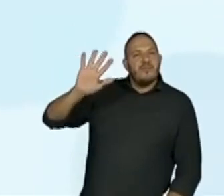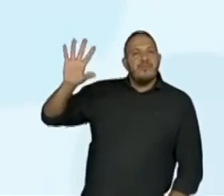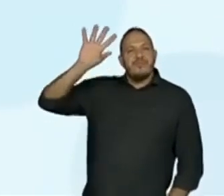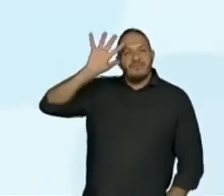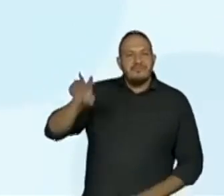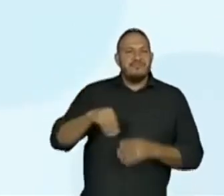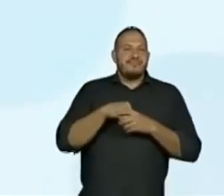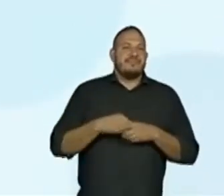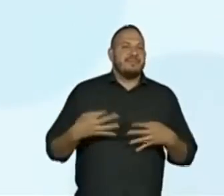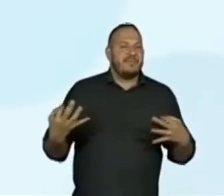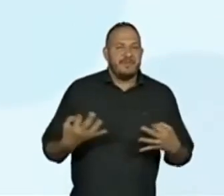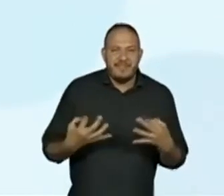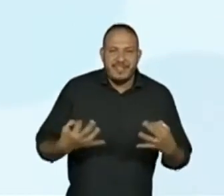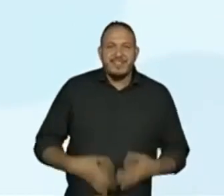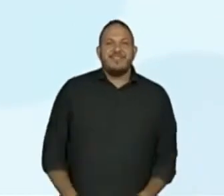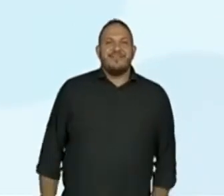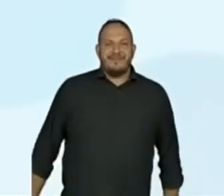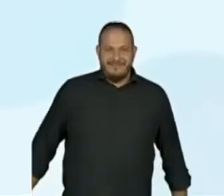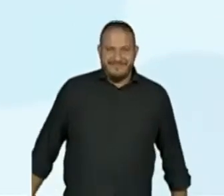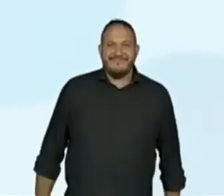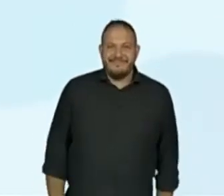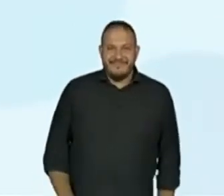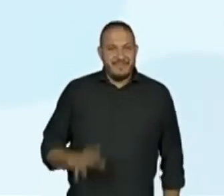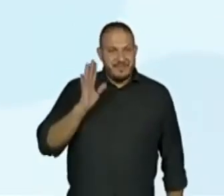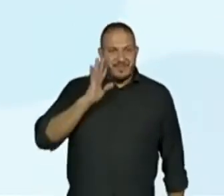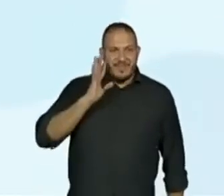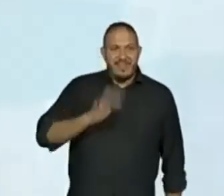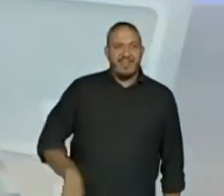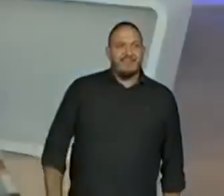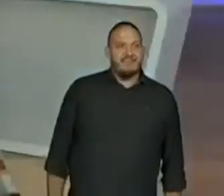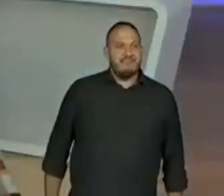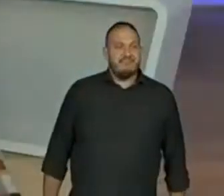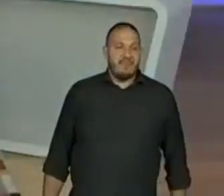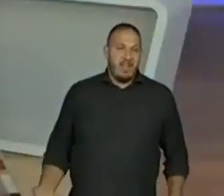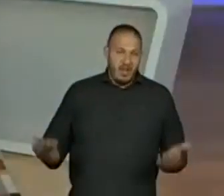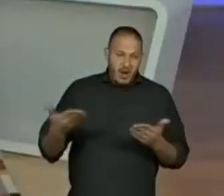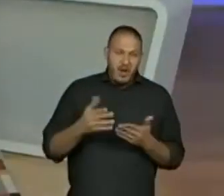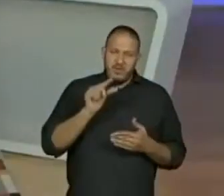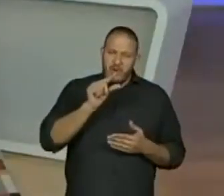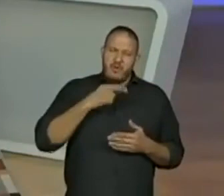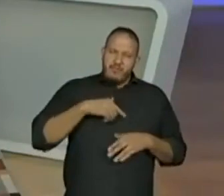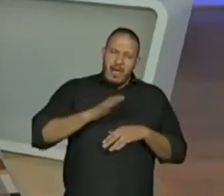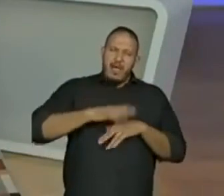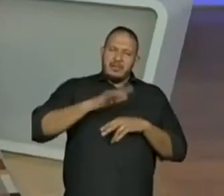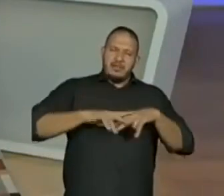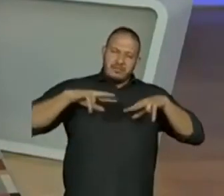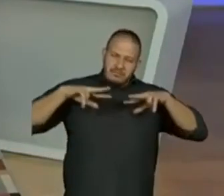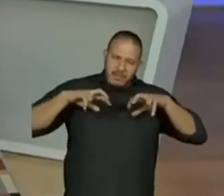Perfeito. Muito legal. Vamos nos aprofundar mais um pouquinho.